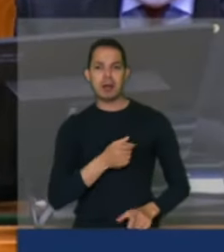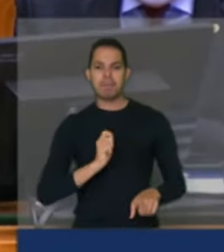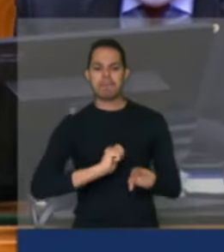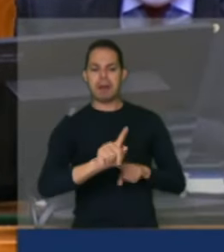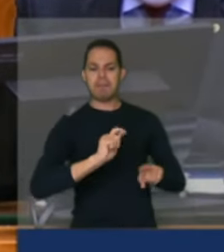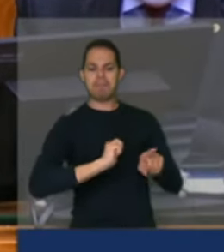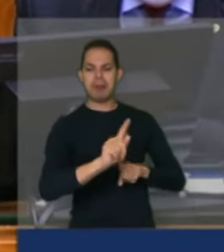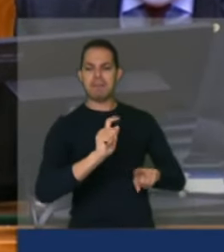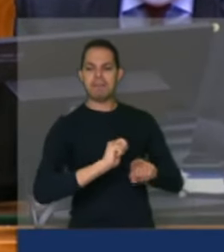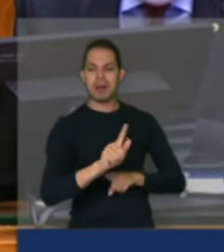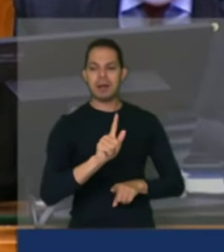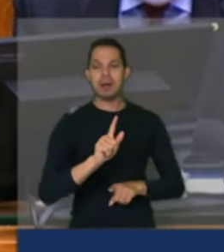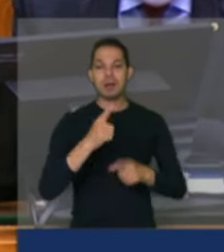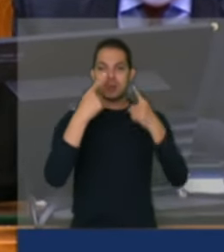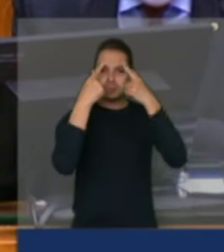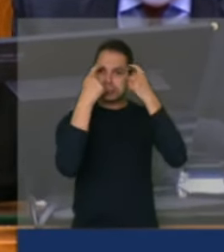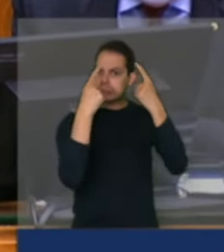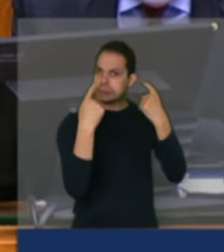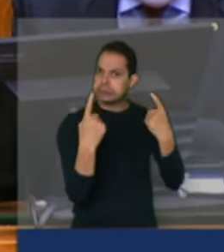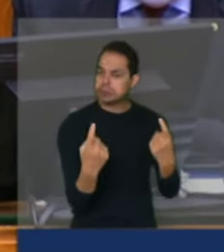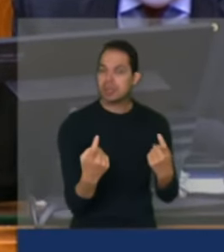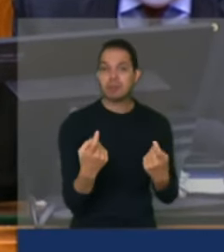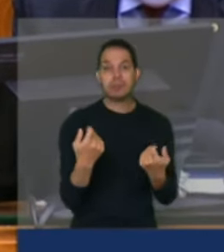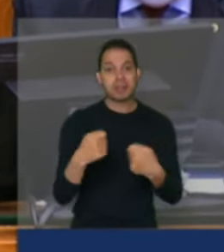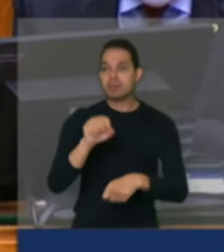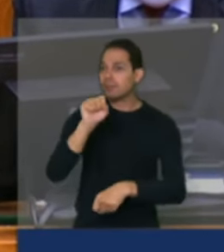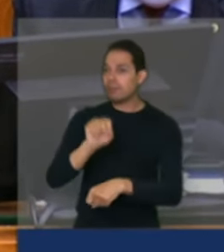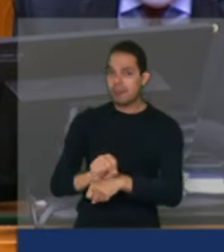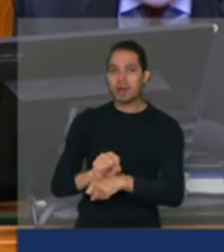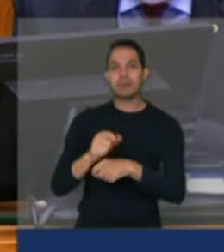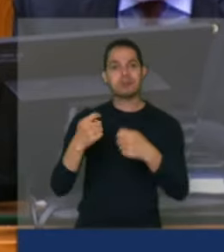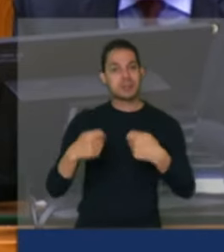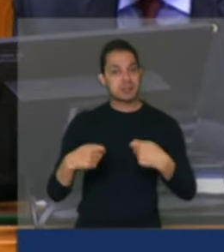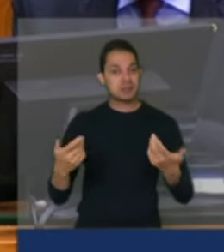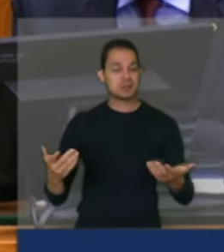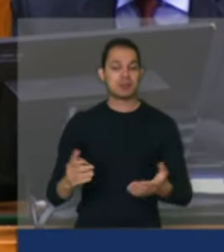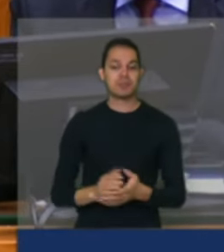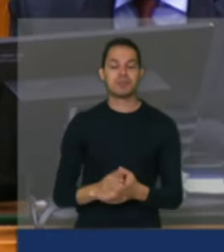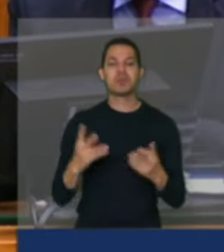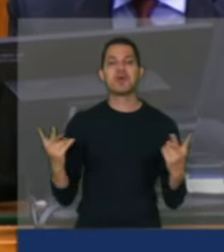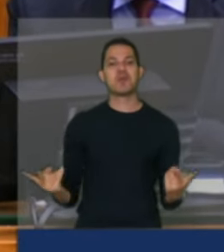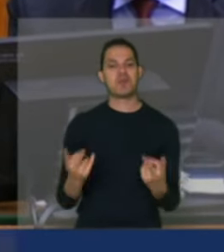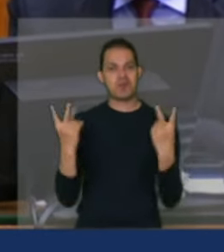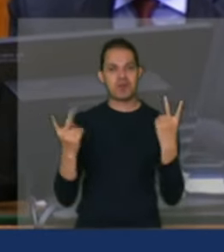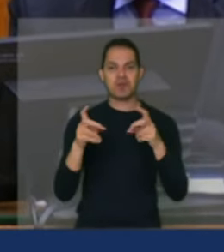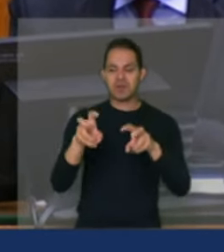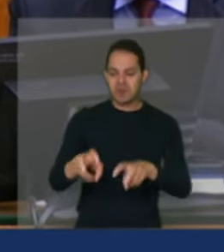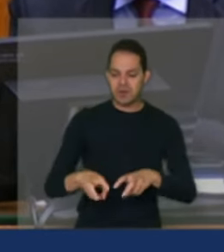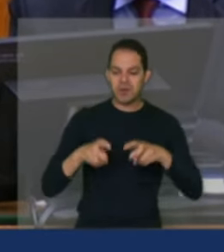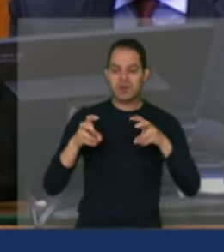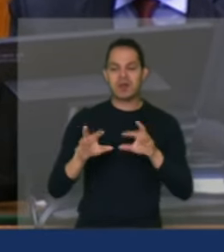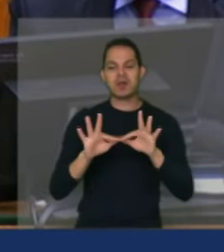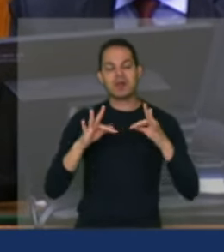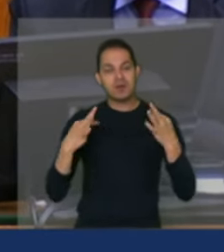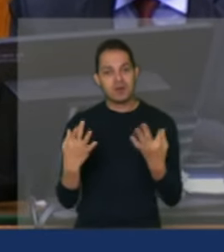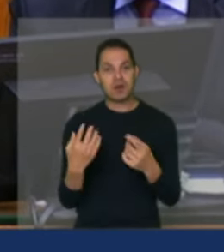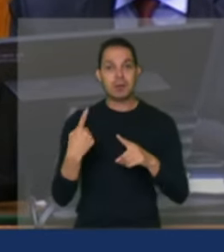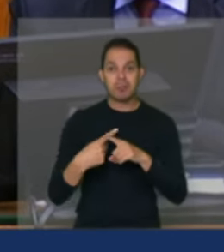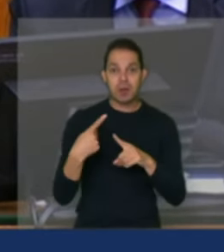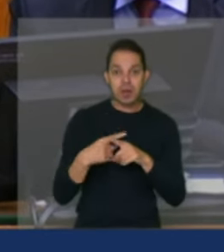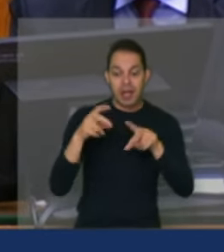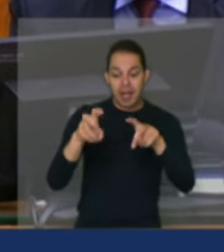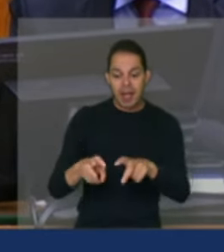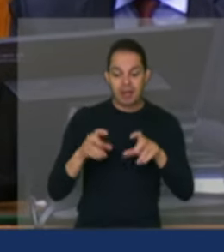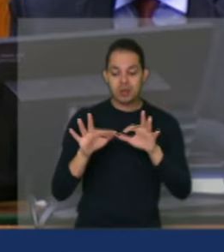e aumentando a violência no campo e a gente tem que dar um basta em tudo isso viva a agricultura familiar porque é ela que